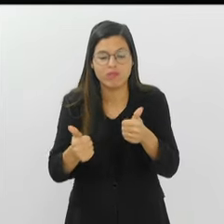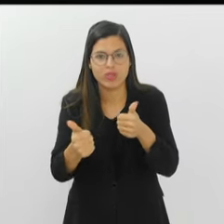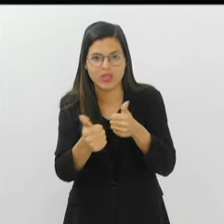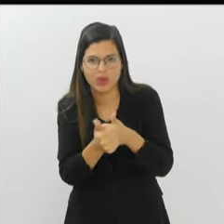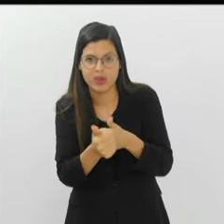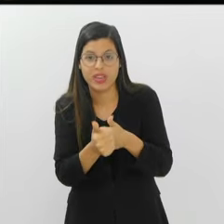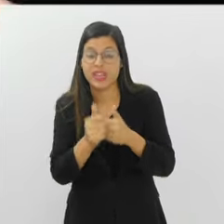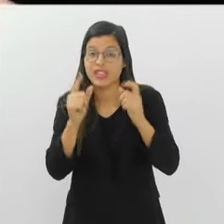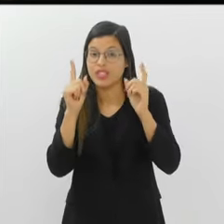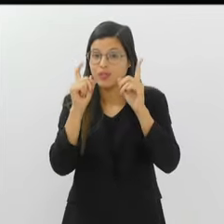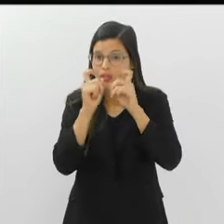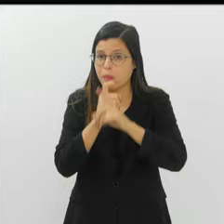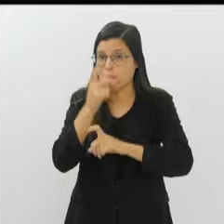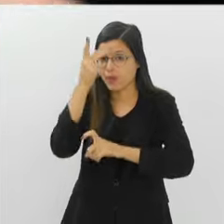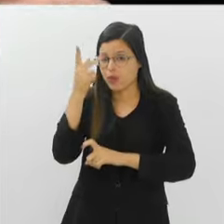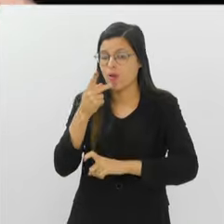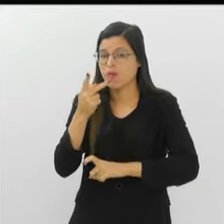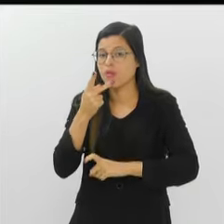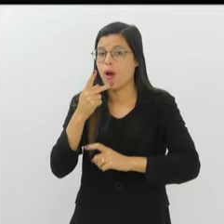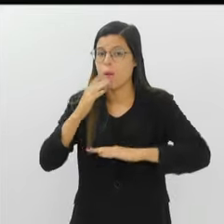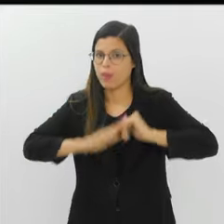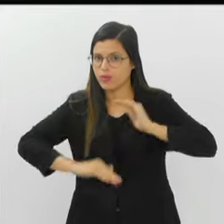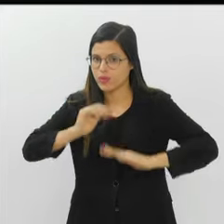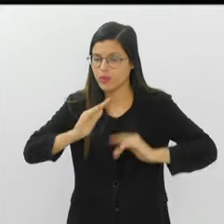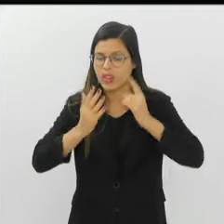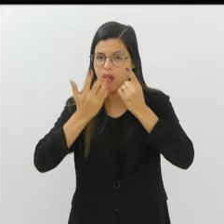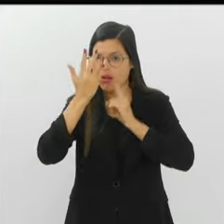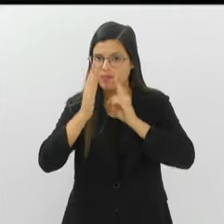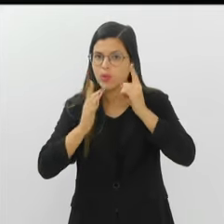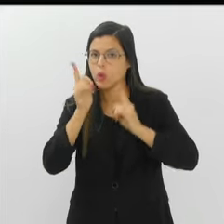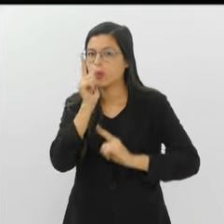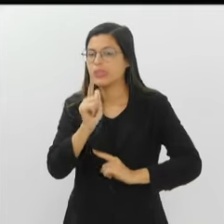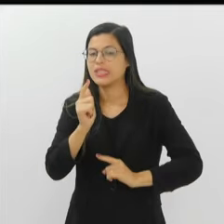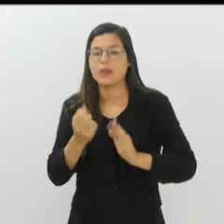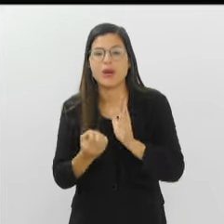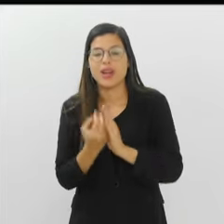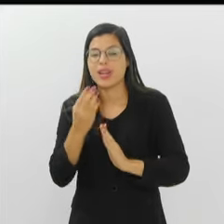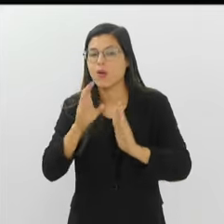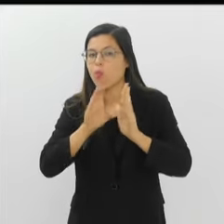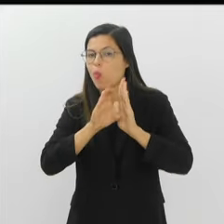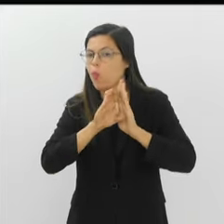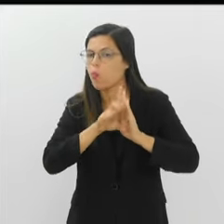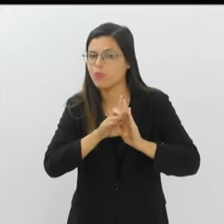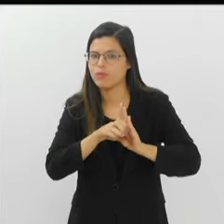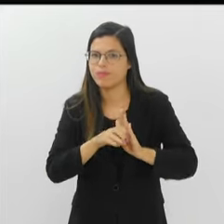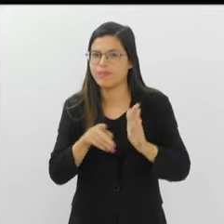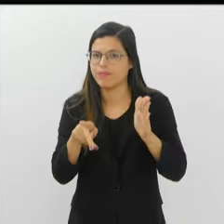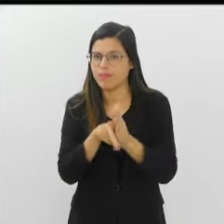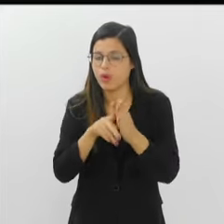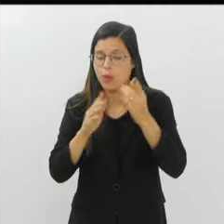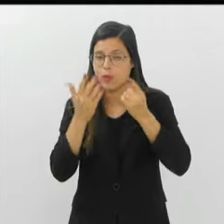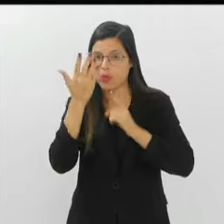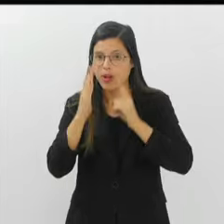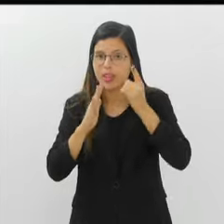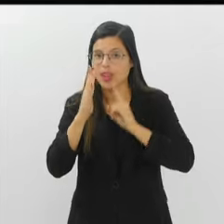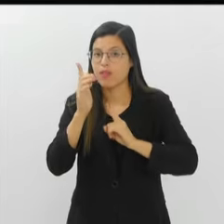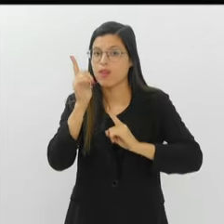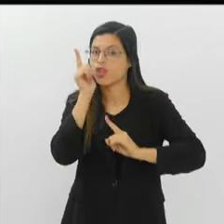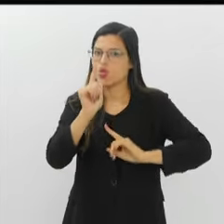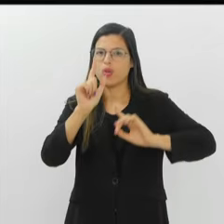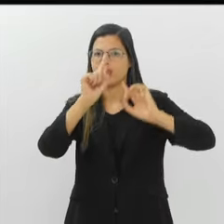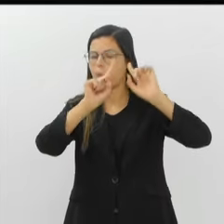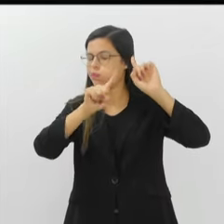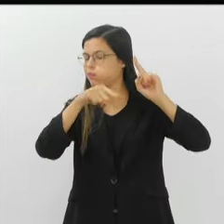E dificilmente alguém olha e fala, olha, o meu carnavalesco conseguiu criar um conceito de carnaval que nos